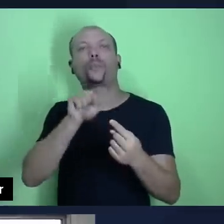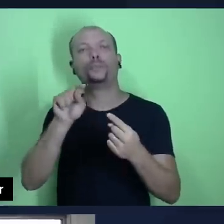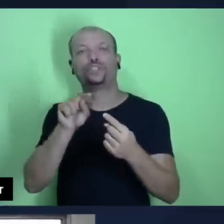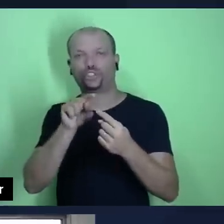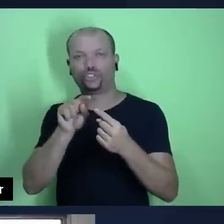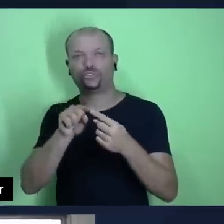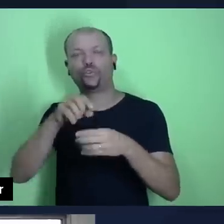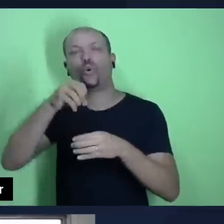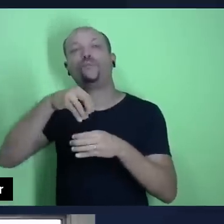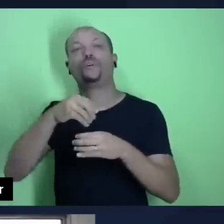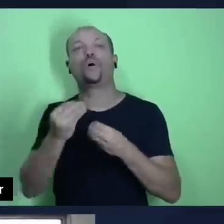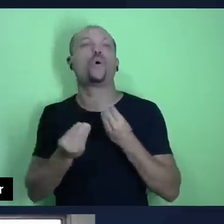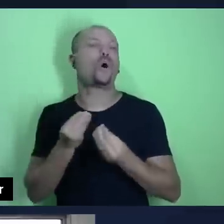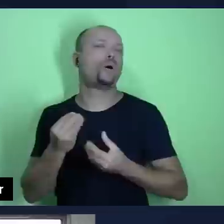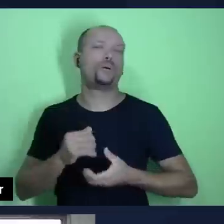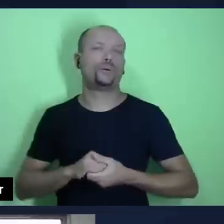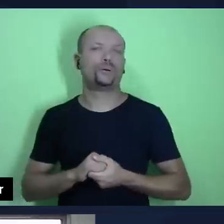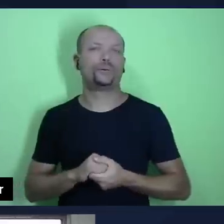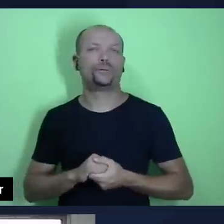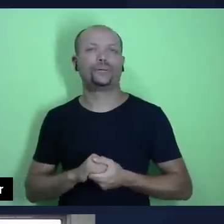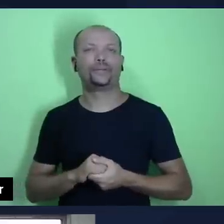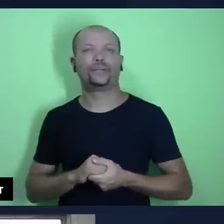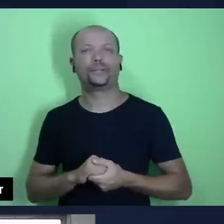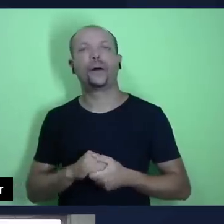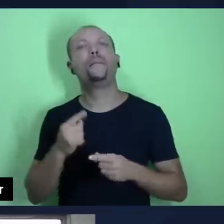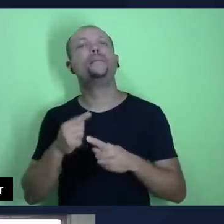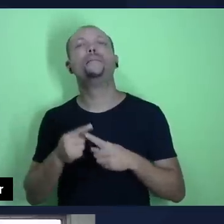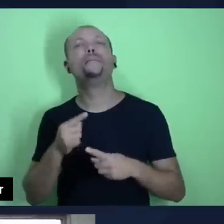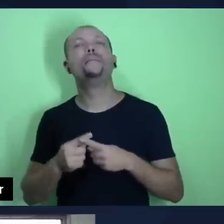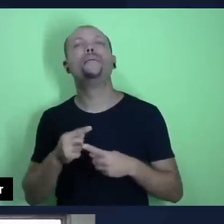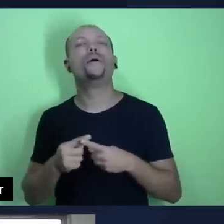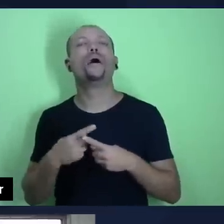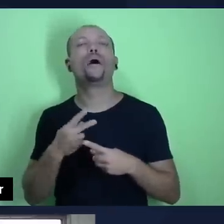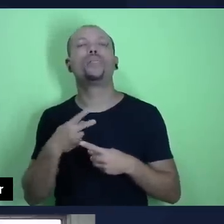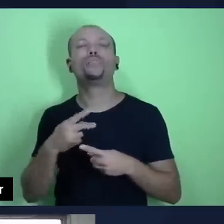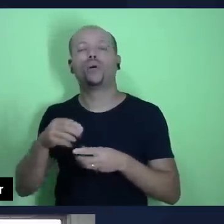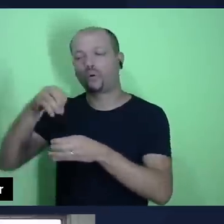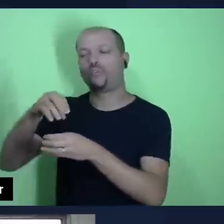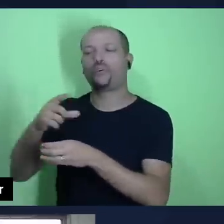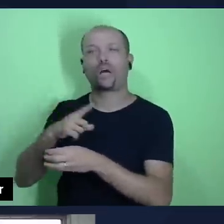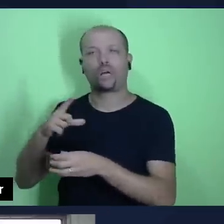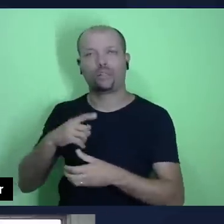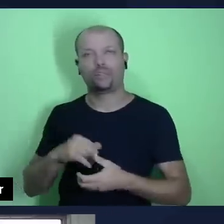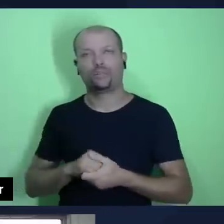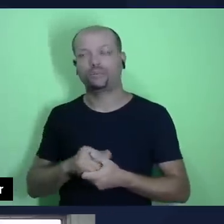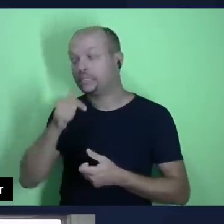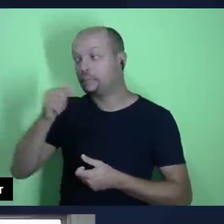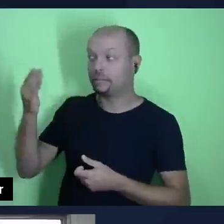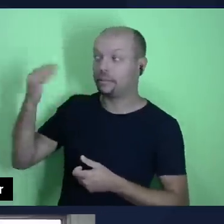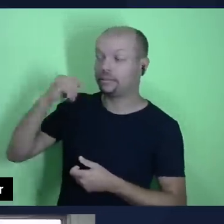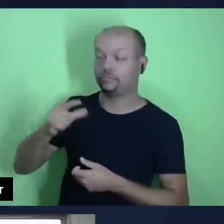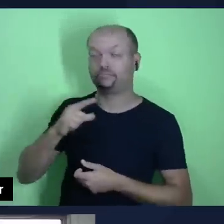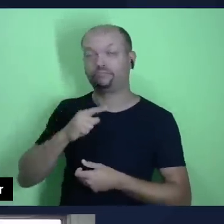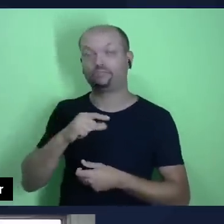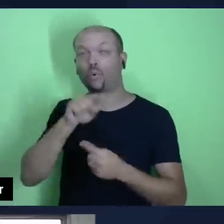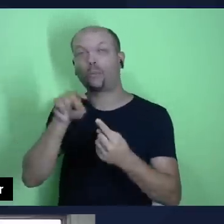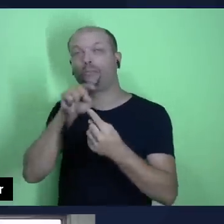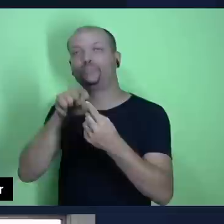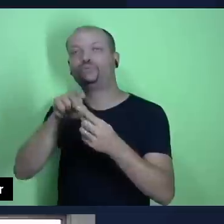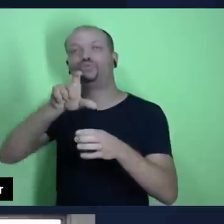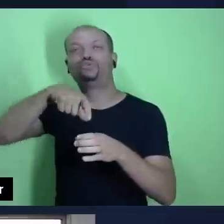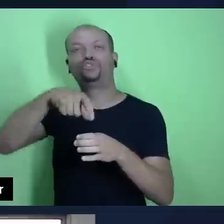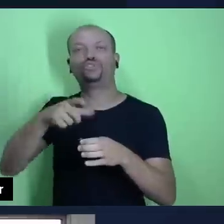oferta. Assim, o porquê que nós temos que ofertar. Na semana passada, nós trabalhamos sobre o objetivo do dízimo.